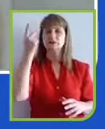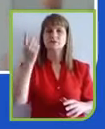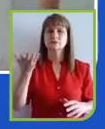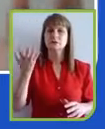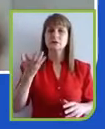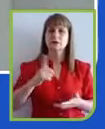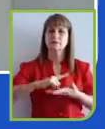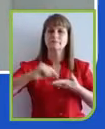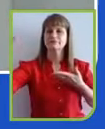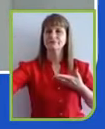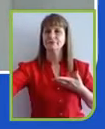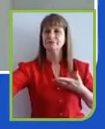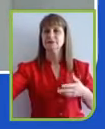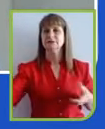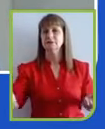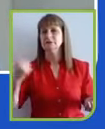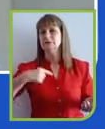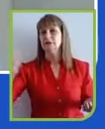estranho isso.